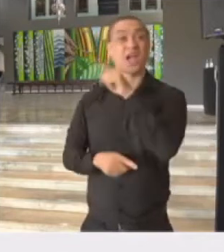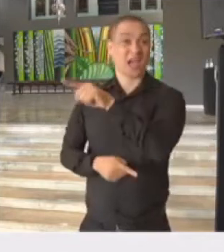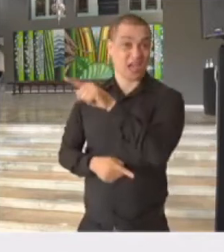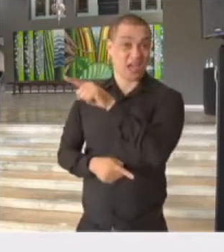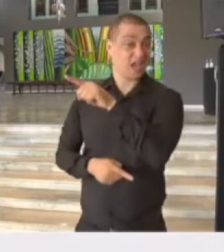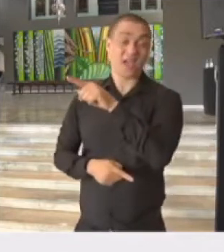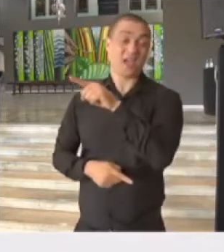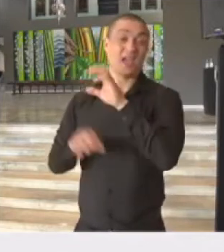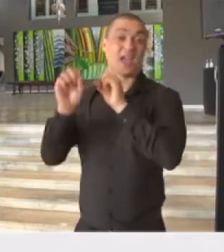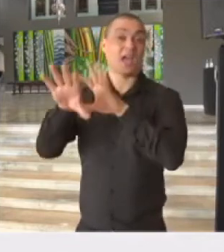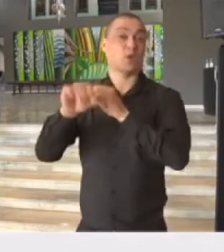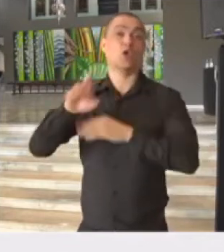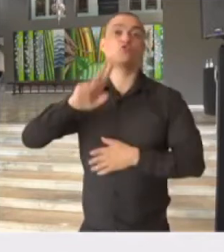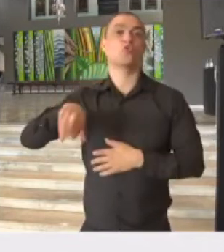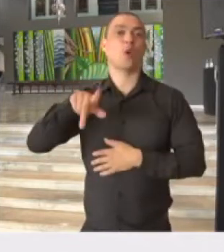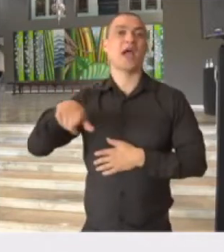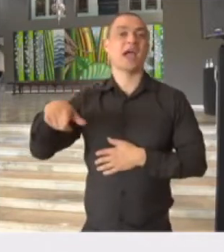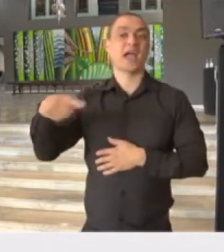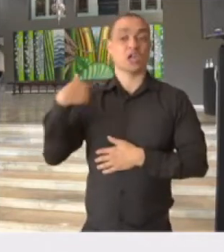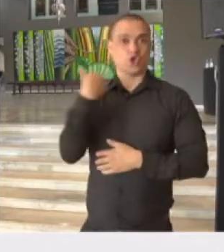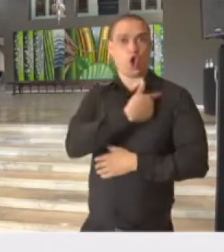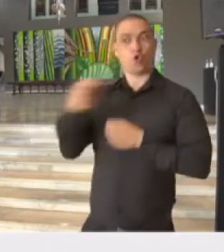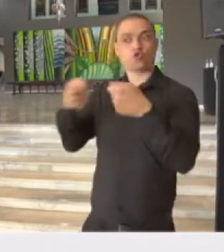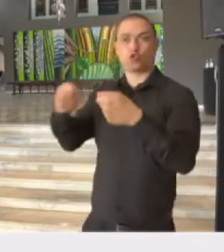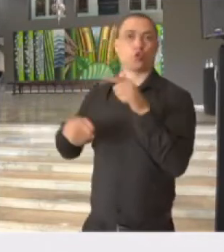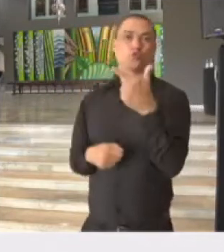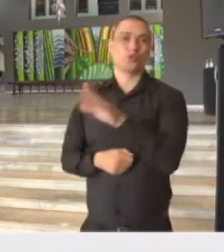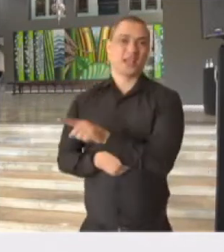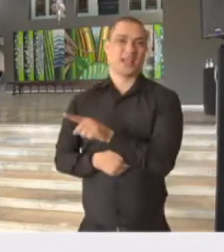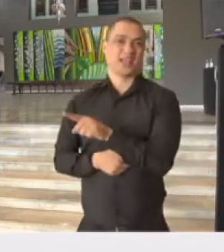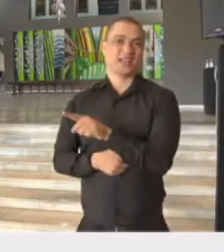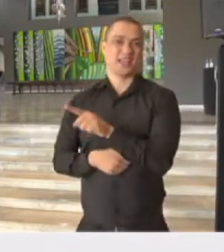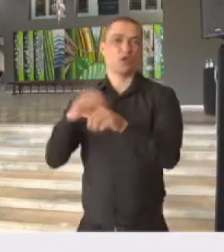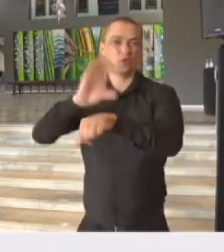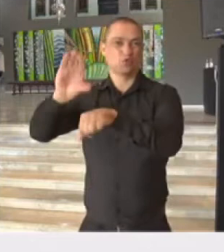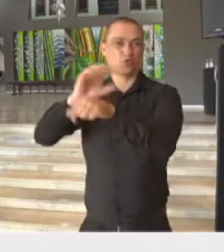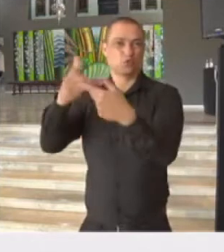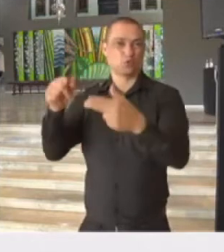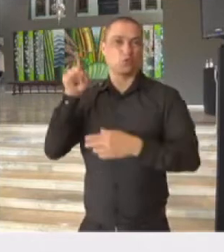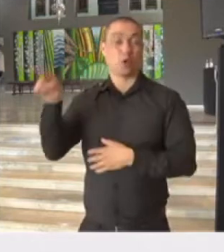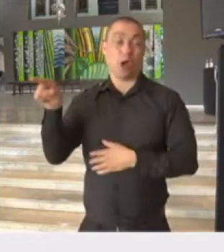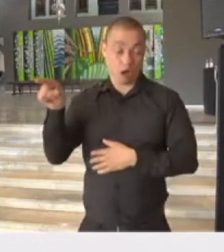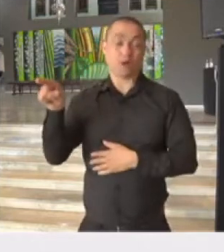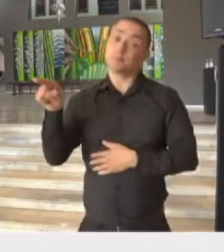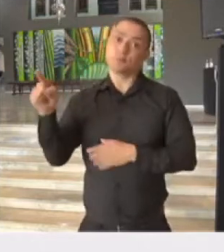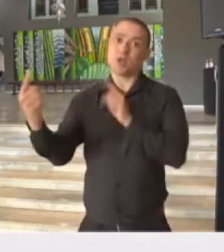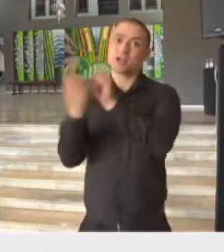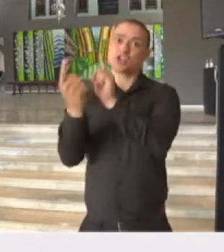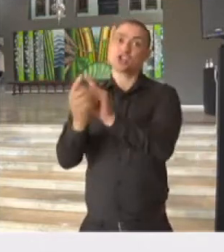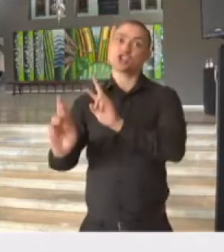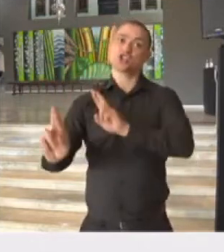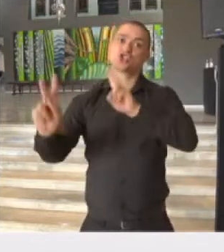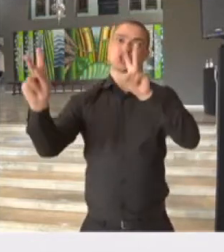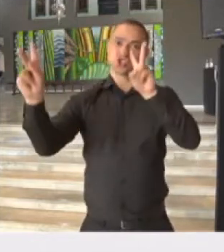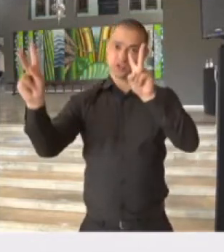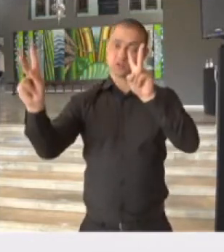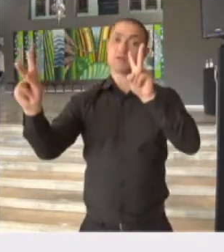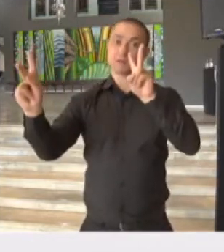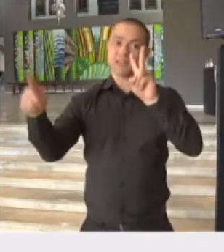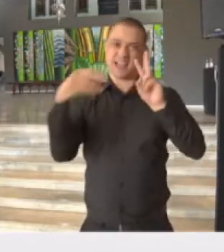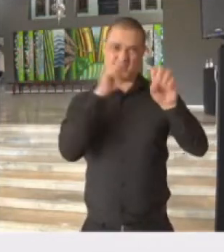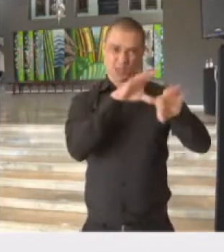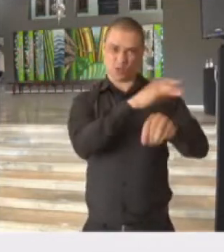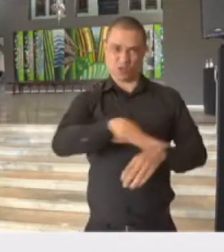uma educação não regulada, e isso é importante, eles terão, então, um atendimento diferenciado da